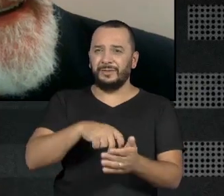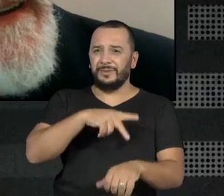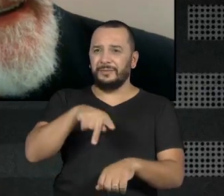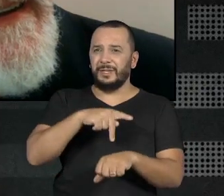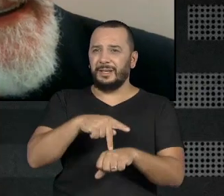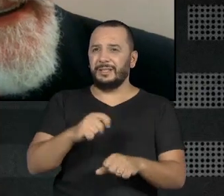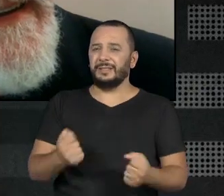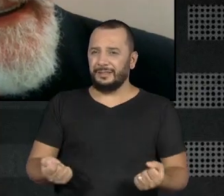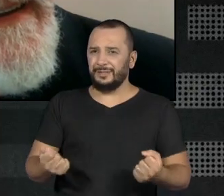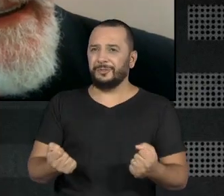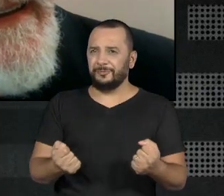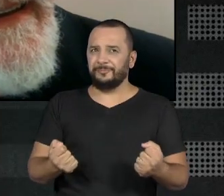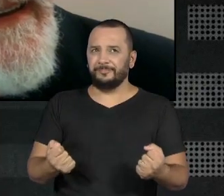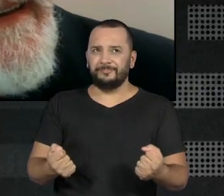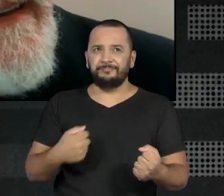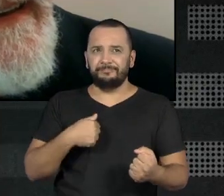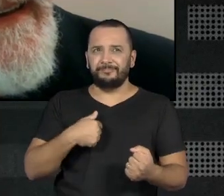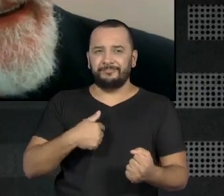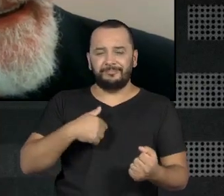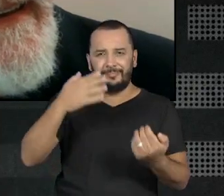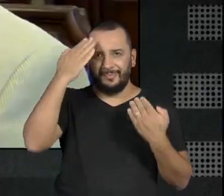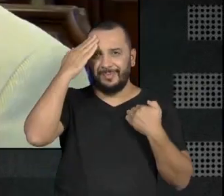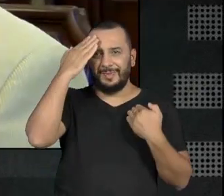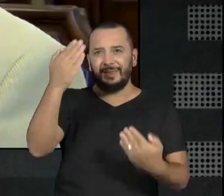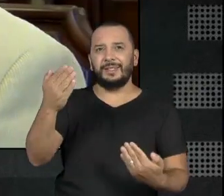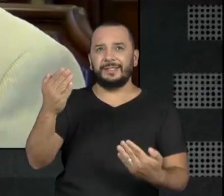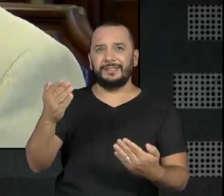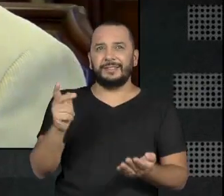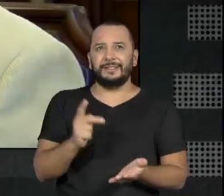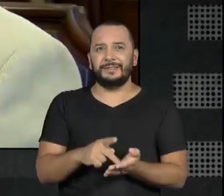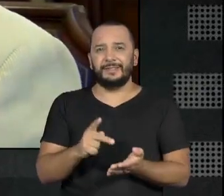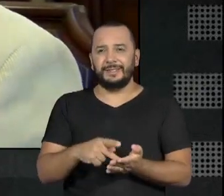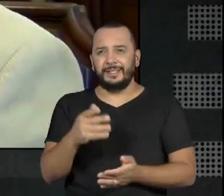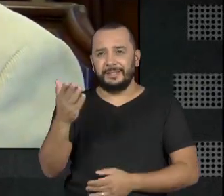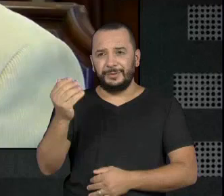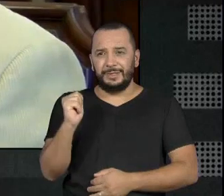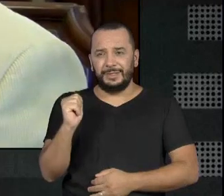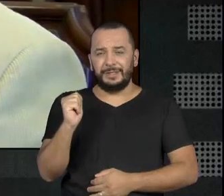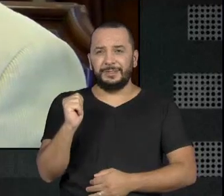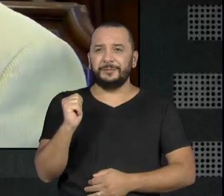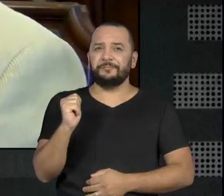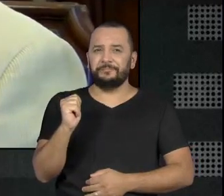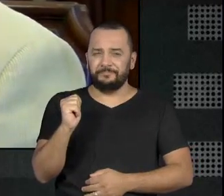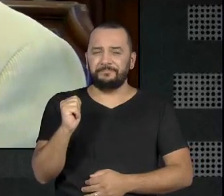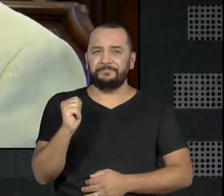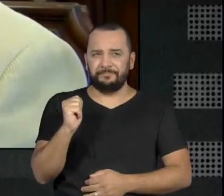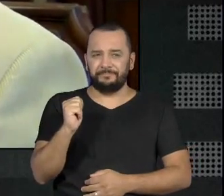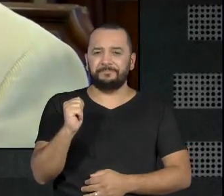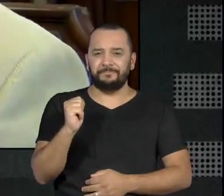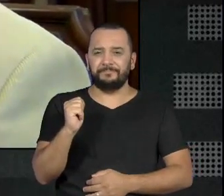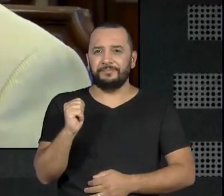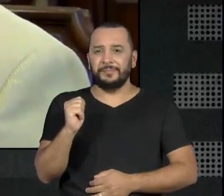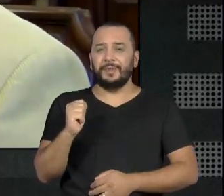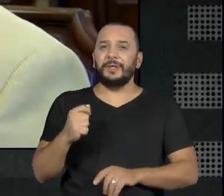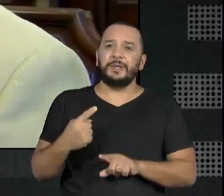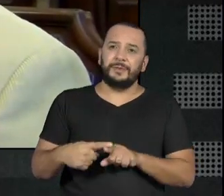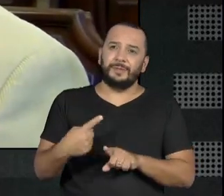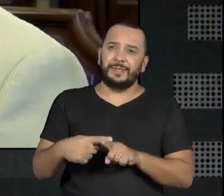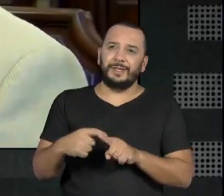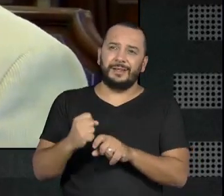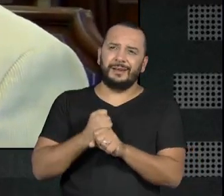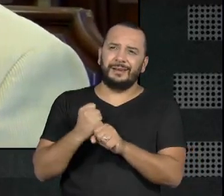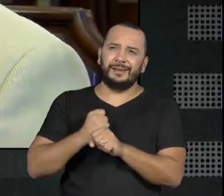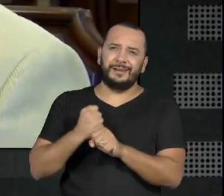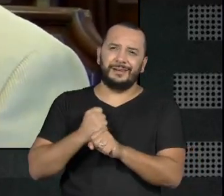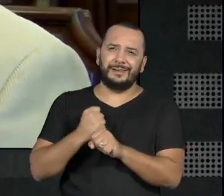Eu tenho uma gratidão muito grande em relação a você pelos anos